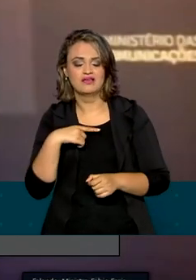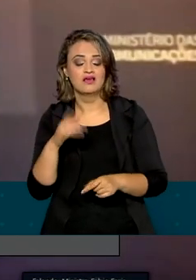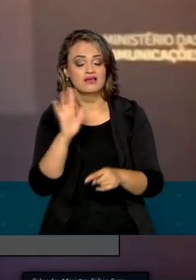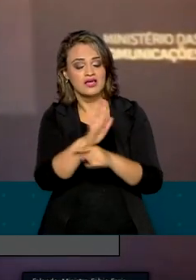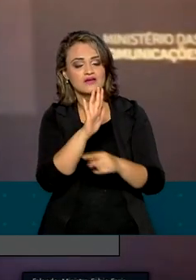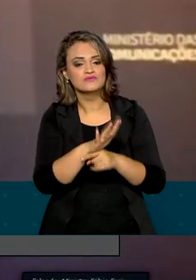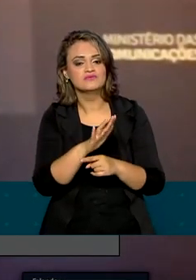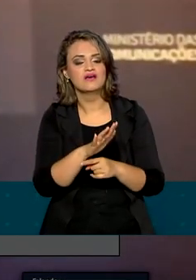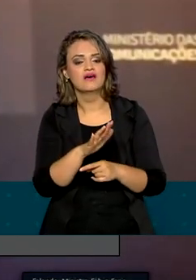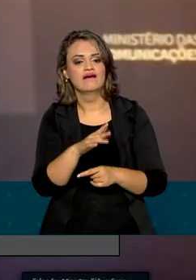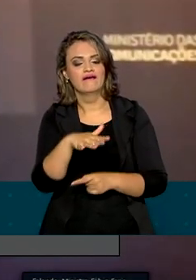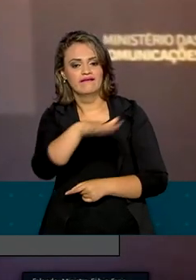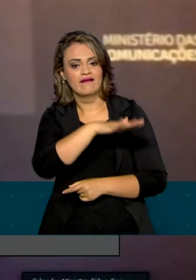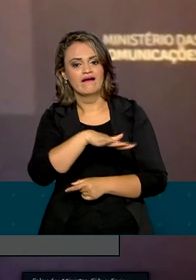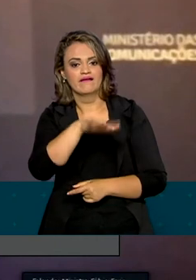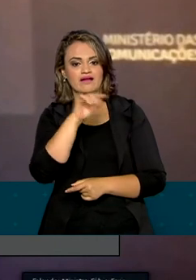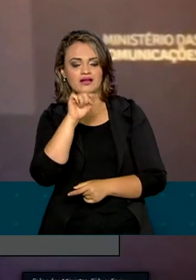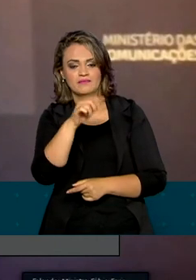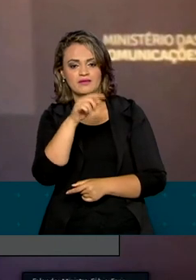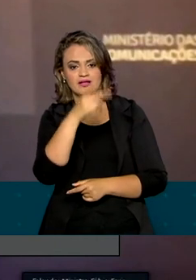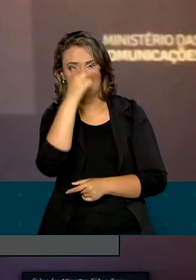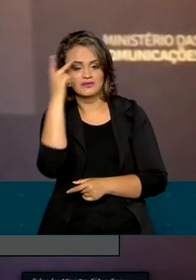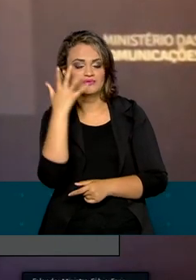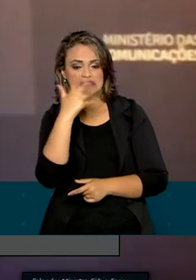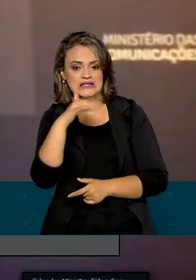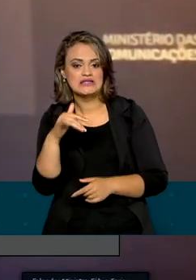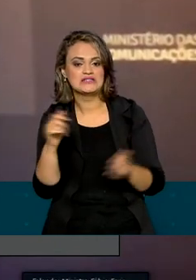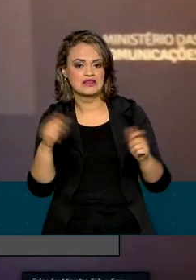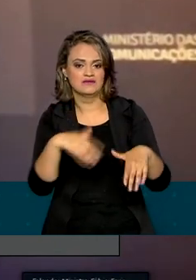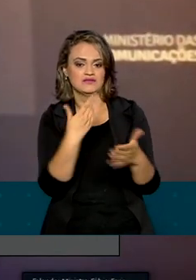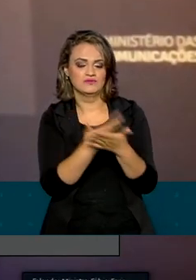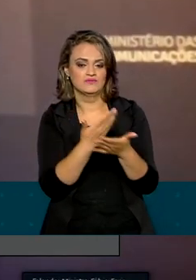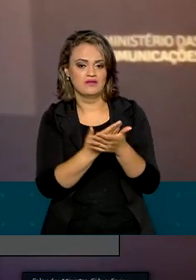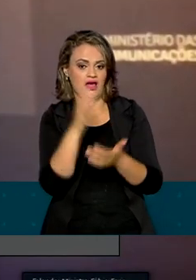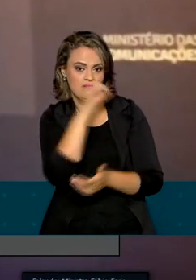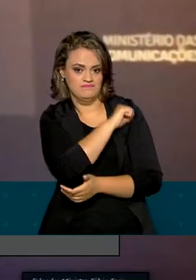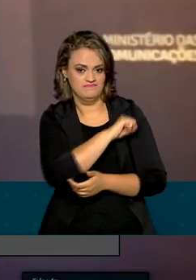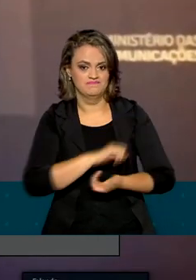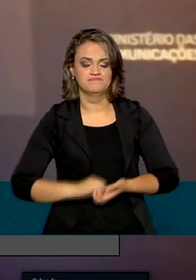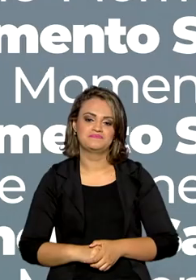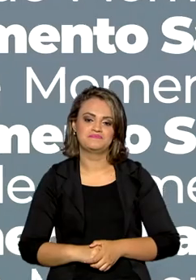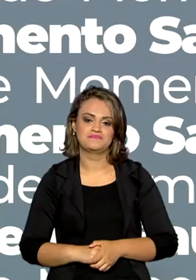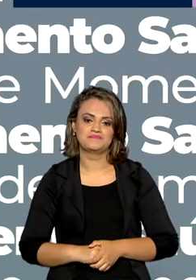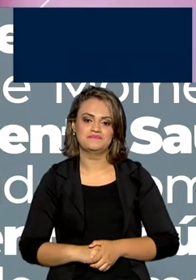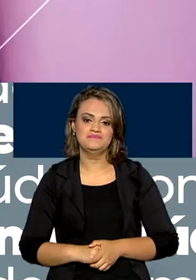muito que a gente possa fazer com que as crianças voltem a estudar o mais rápido possível.